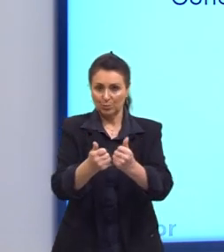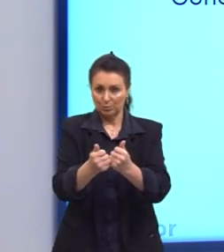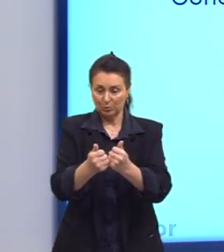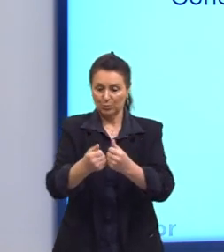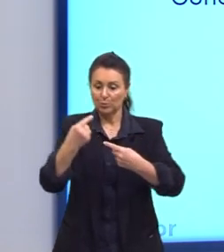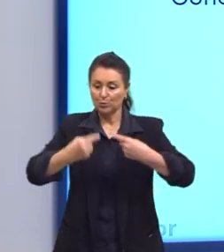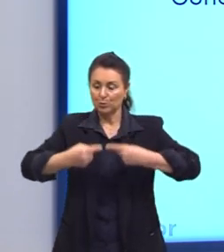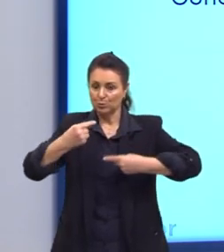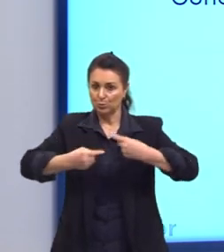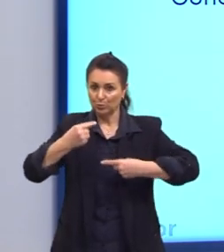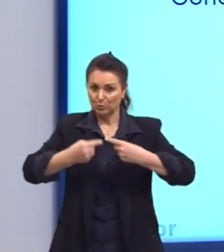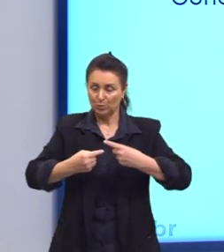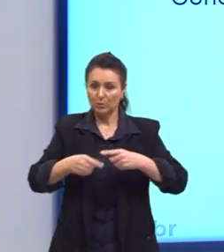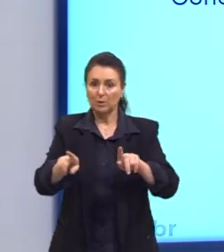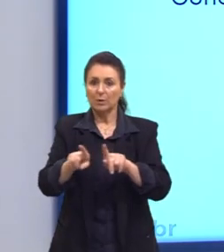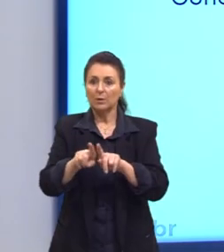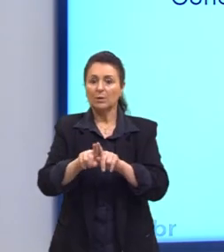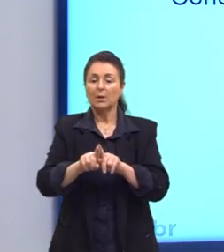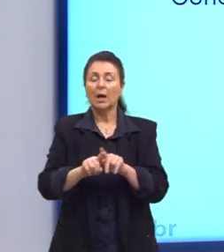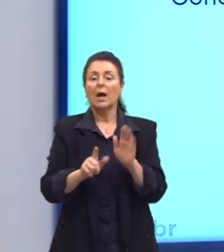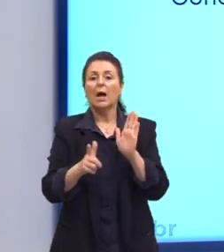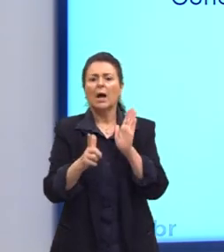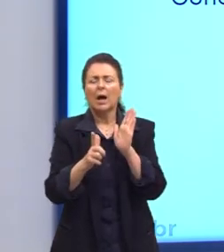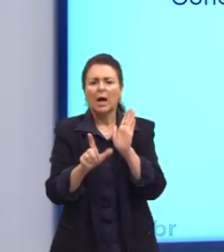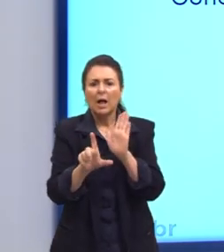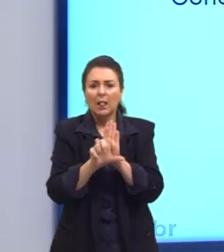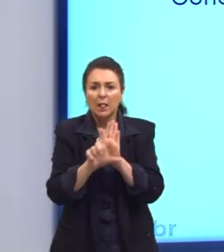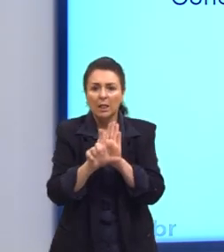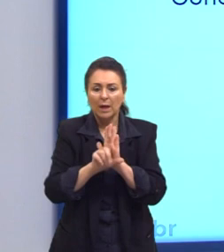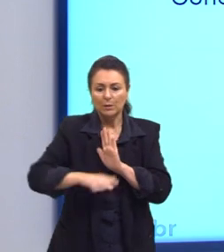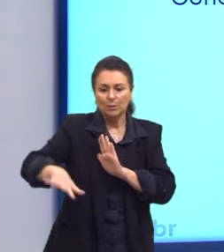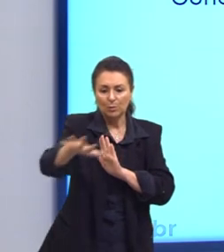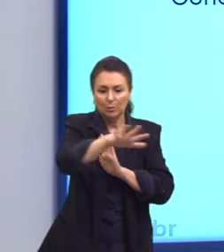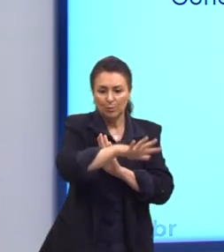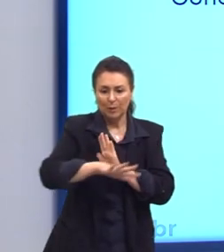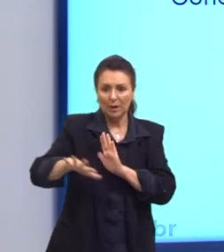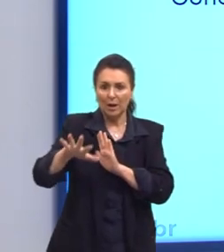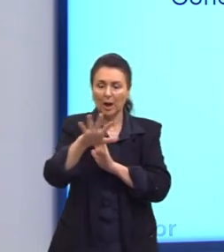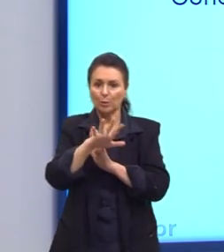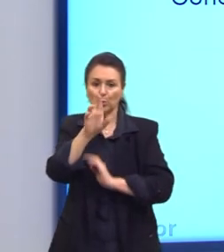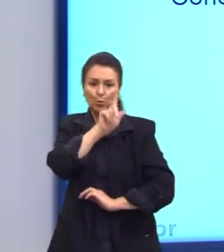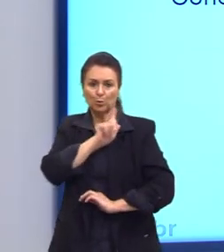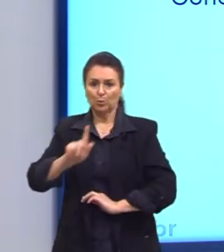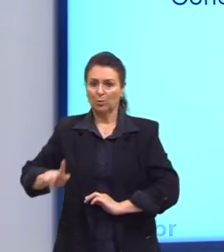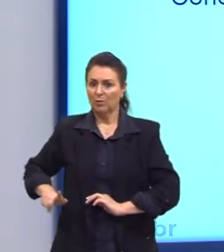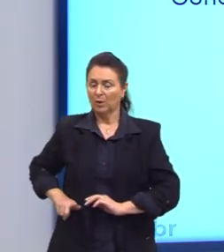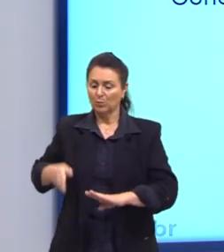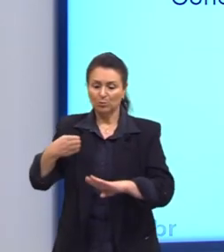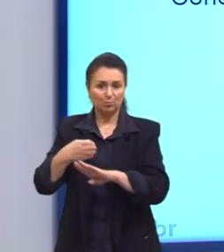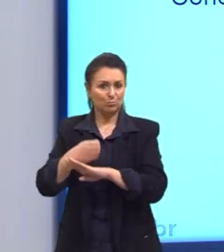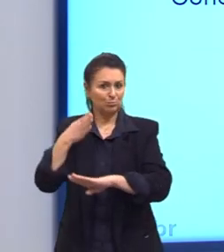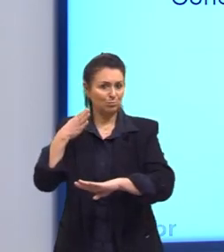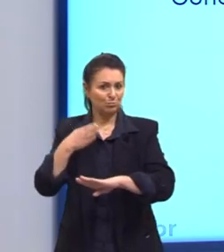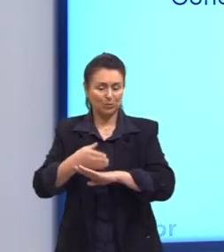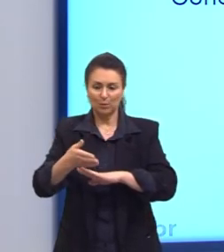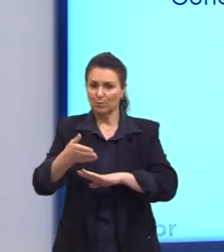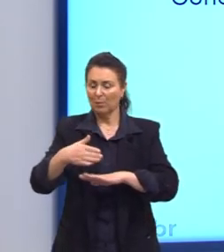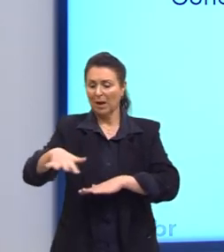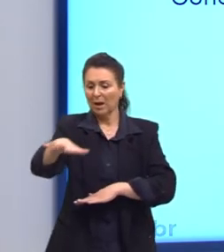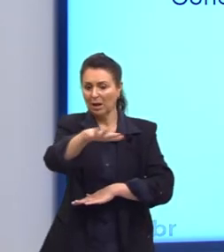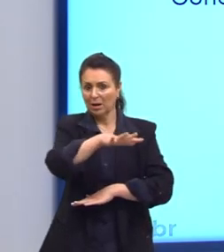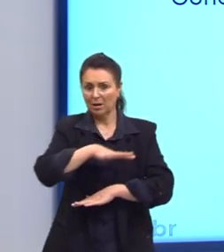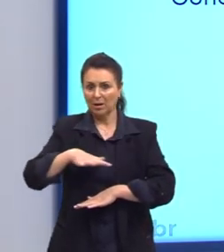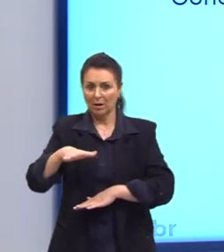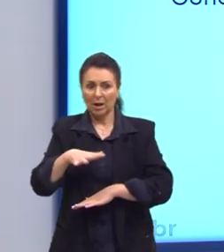discutimos já. As leis de mercado, a mão invisível, os governos não intervêm mais no mercado. A lei da